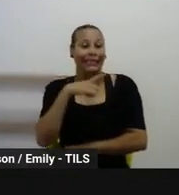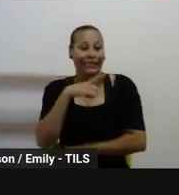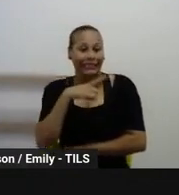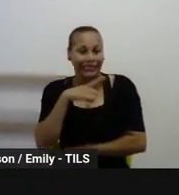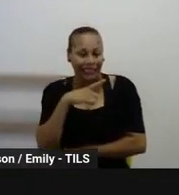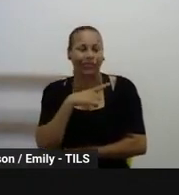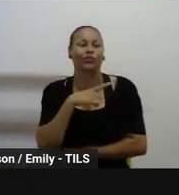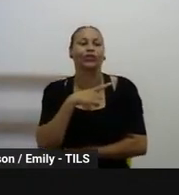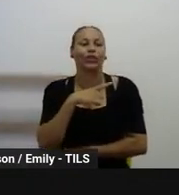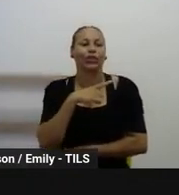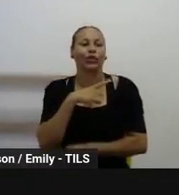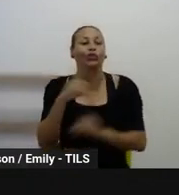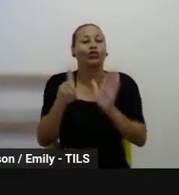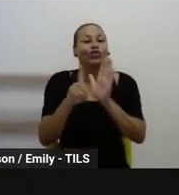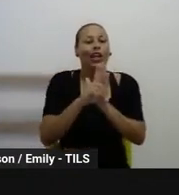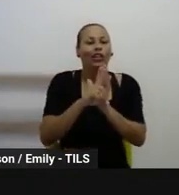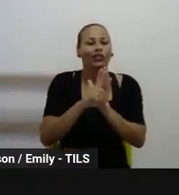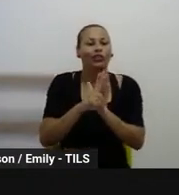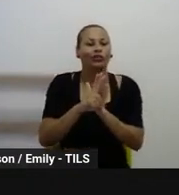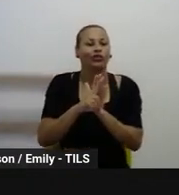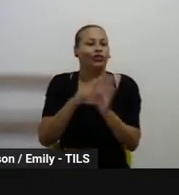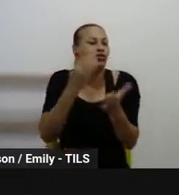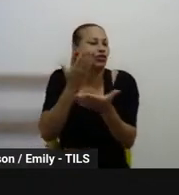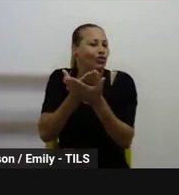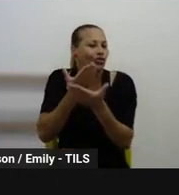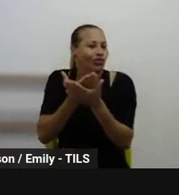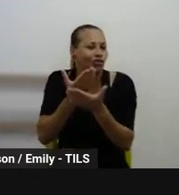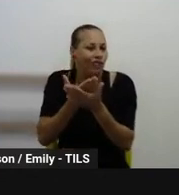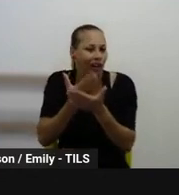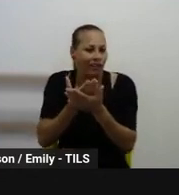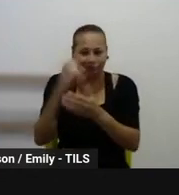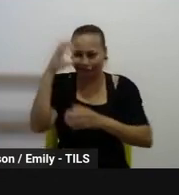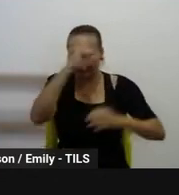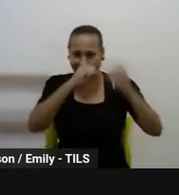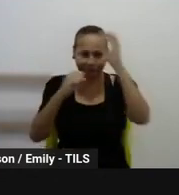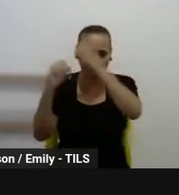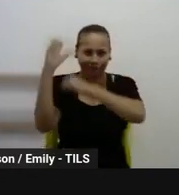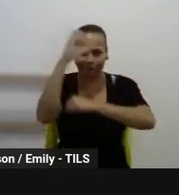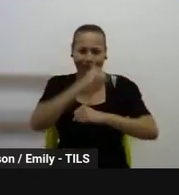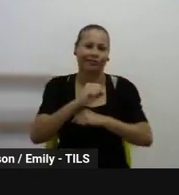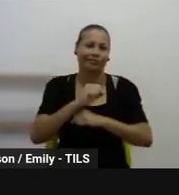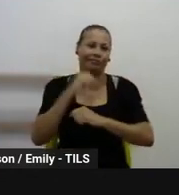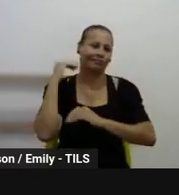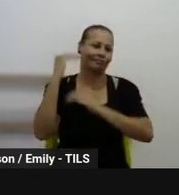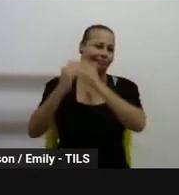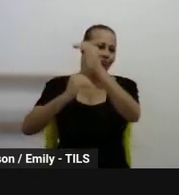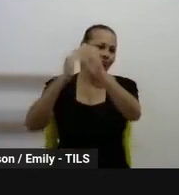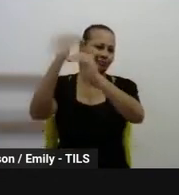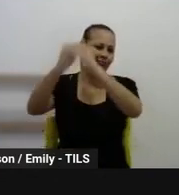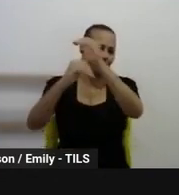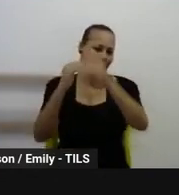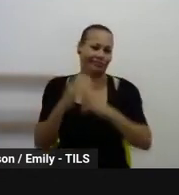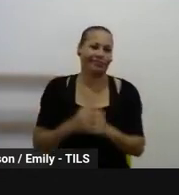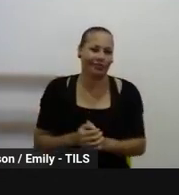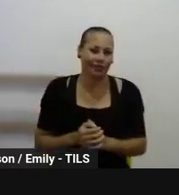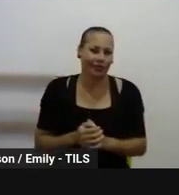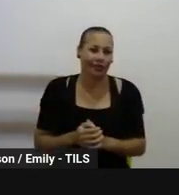aprender a cultura, a arte, o saber, né, e essa cultura aí, entendo assim, modo mais amplo,